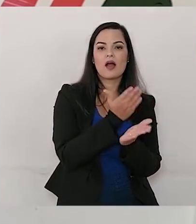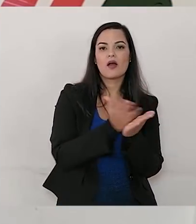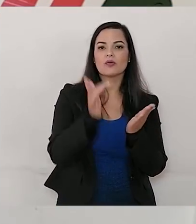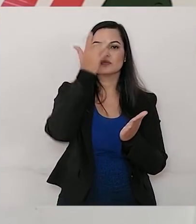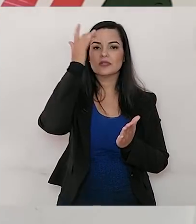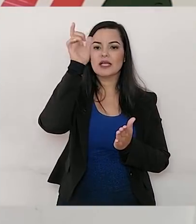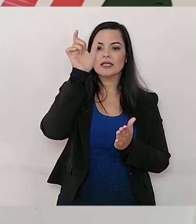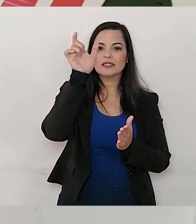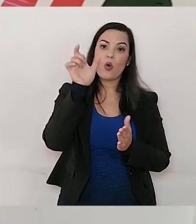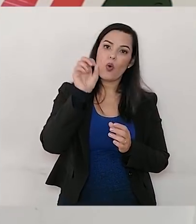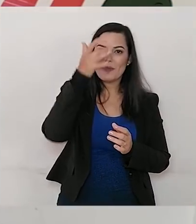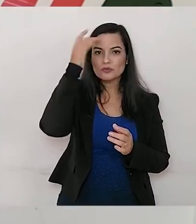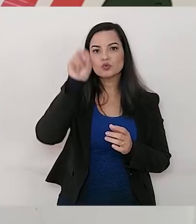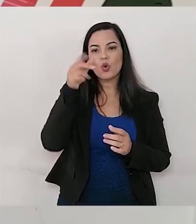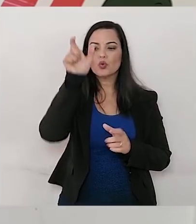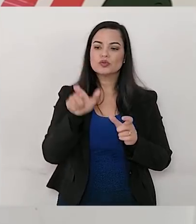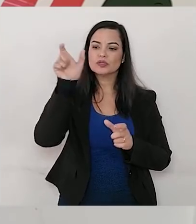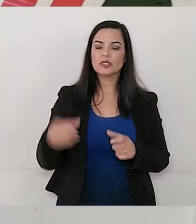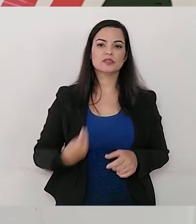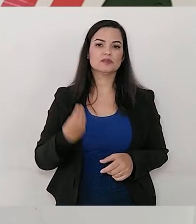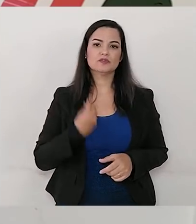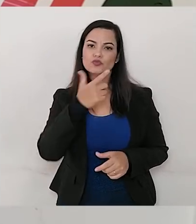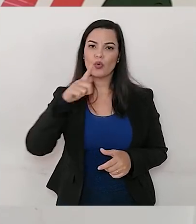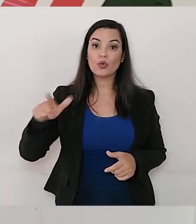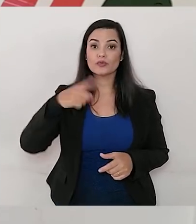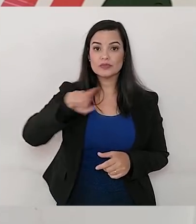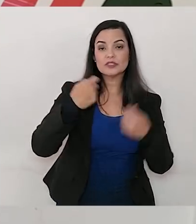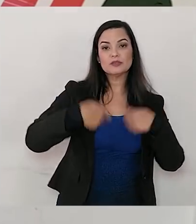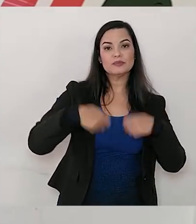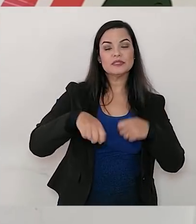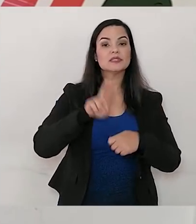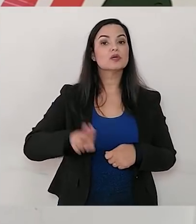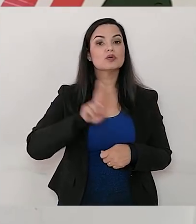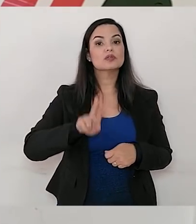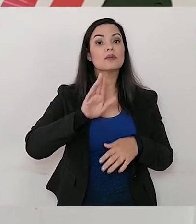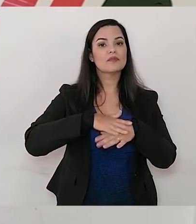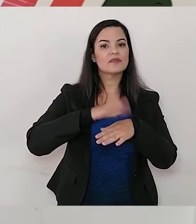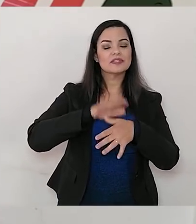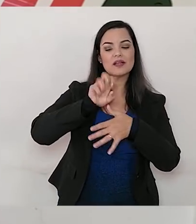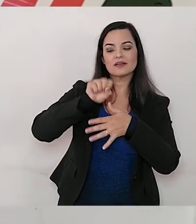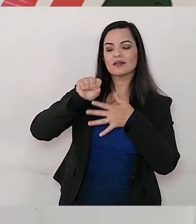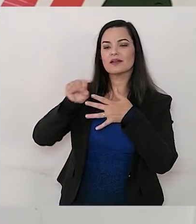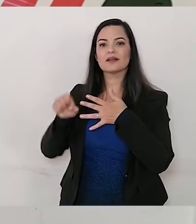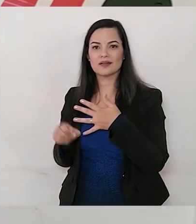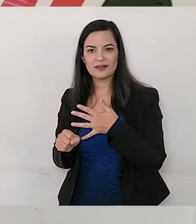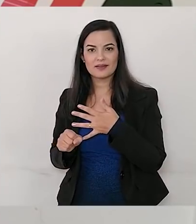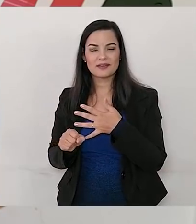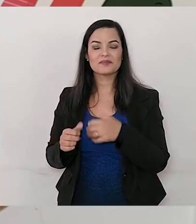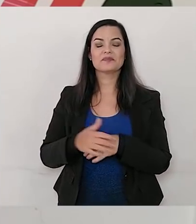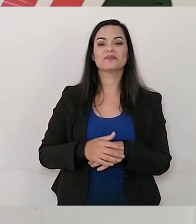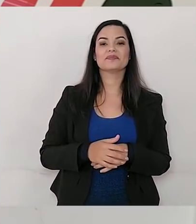vivos que vocês vão precisar utilizá-los para montar cadeias alimentares.